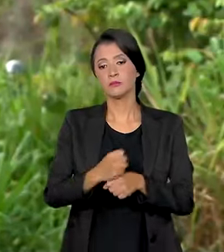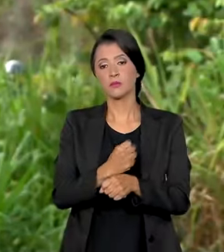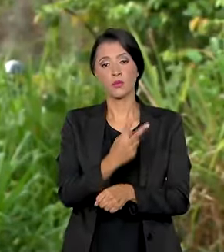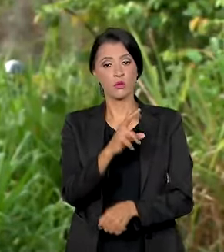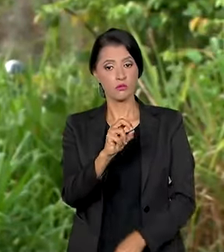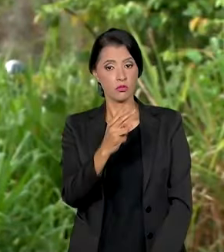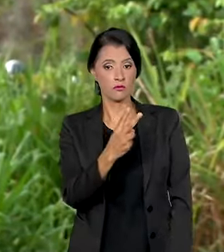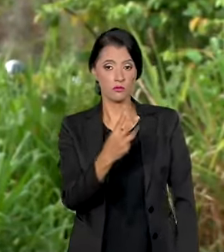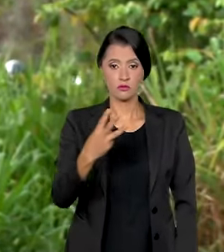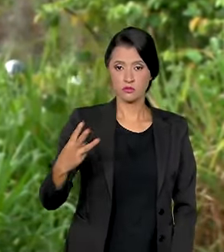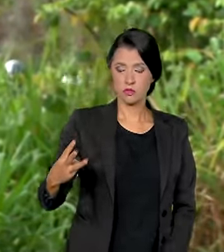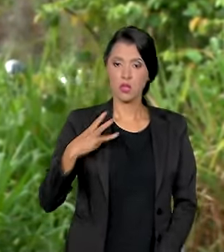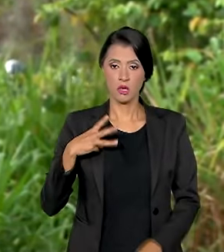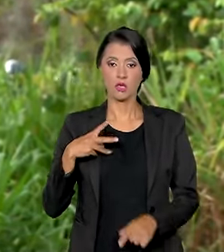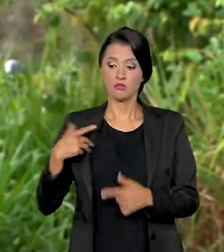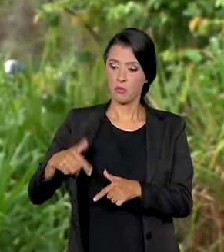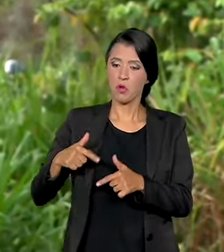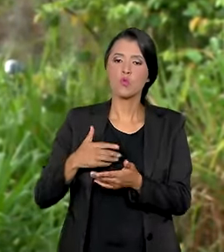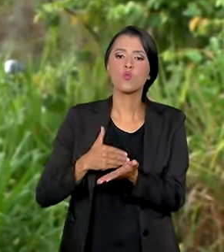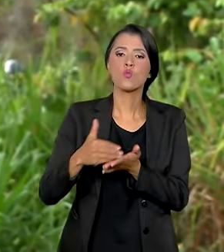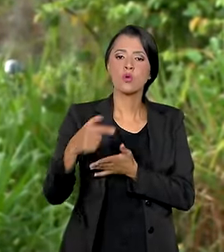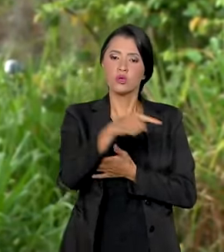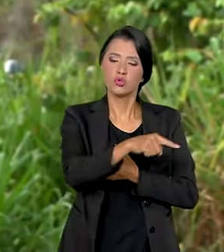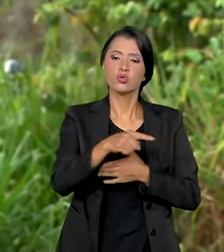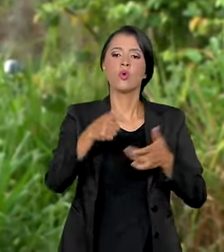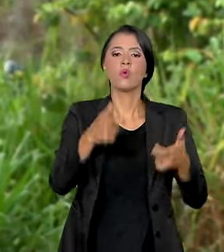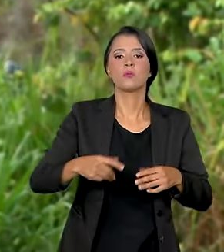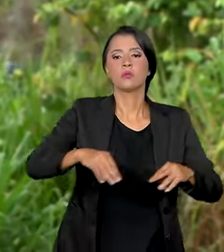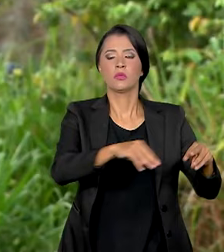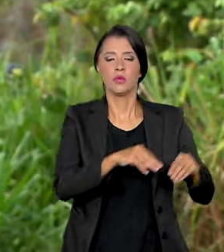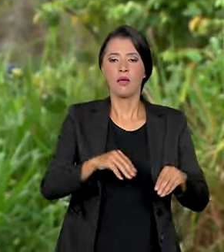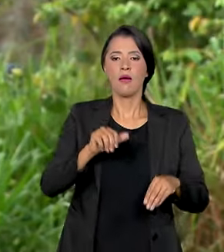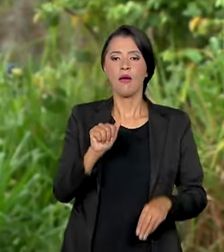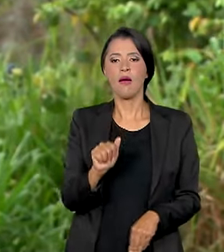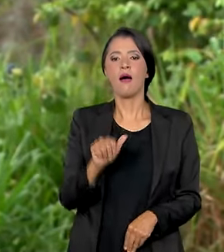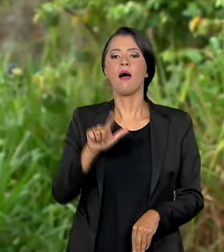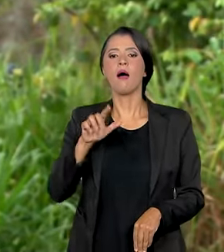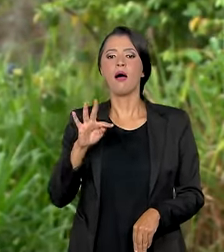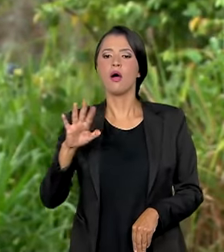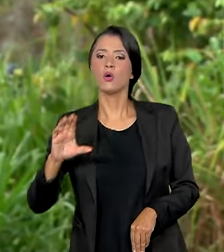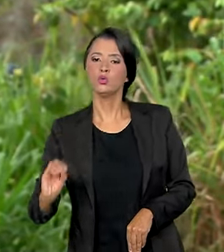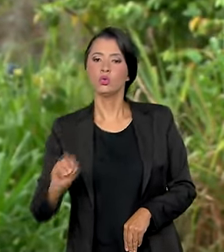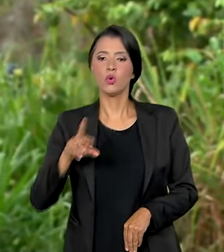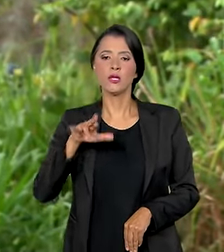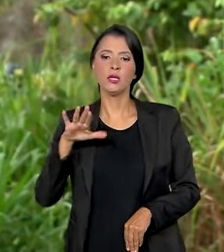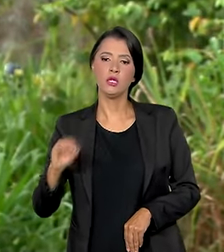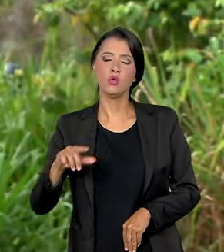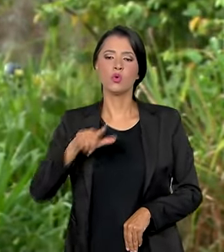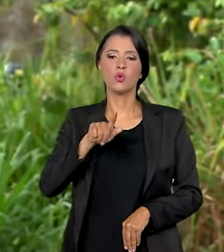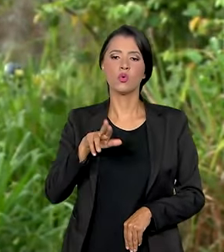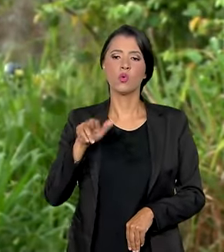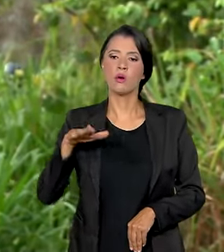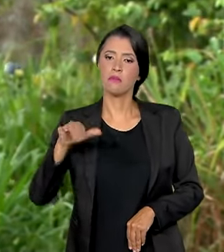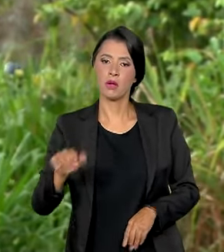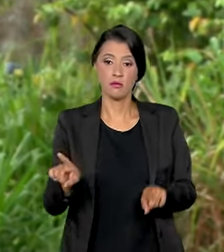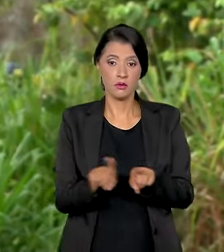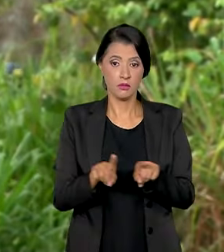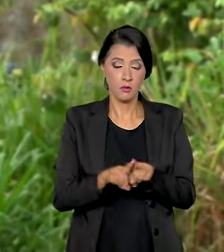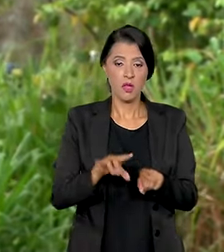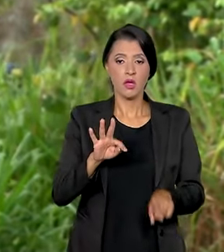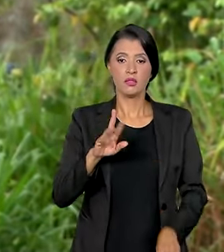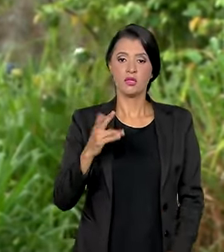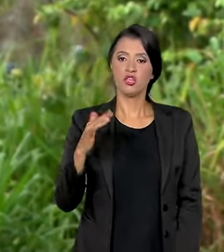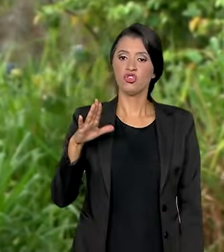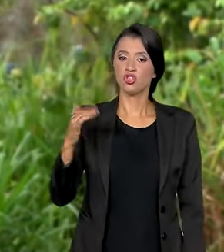Em 2023, as ações começaram pela terra indígena Alto Rio Guamá. E também teve operação na terra